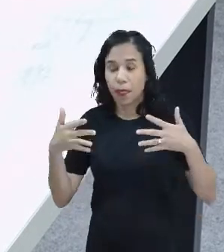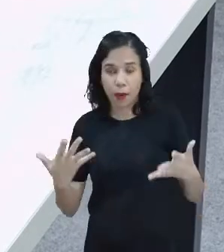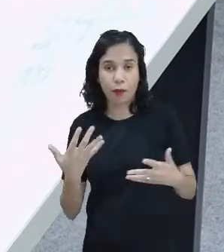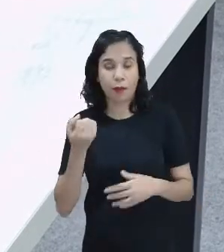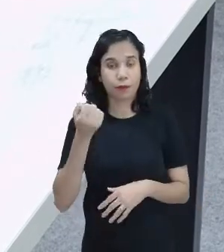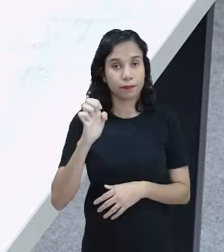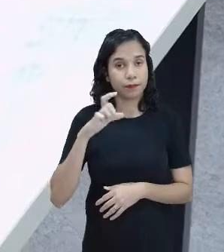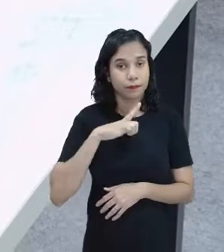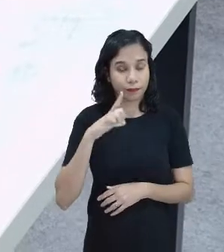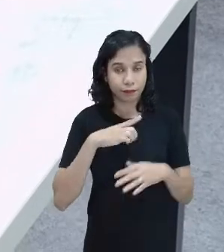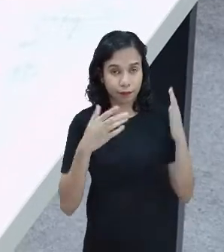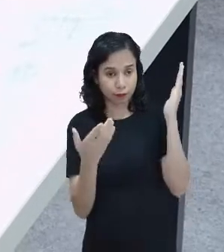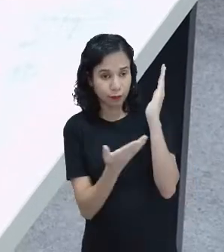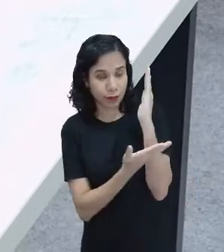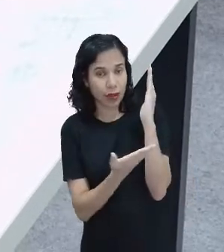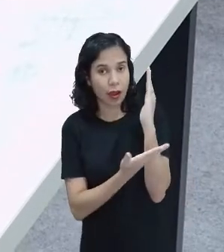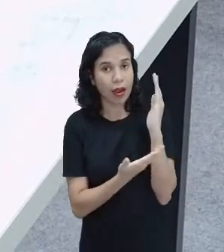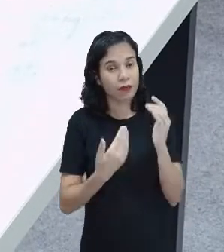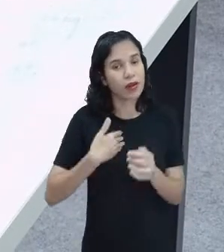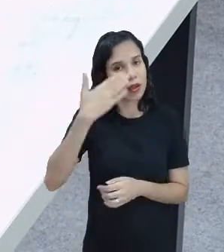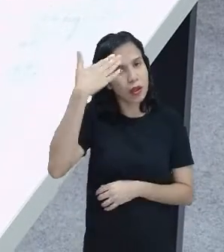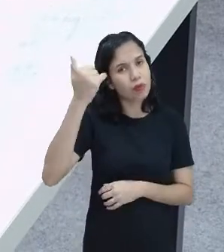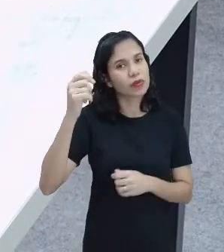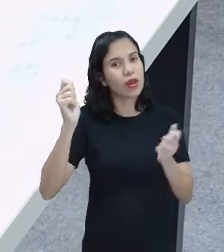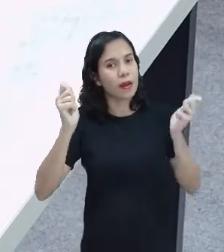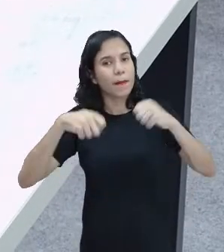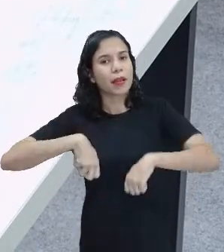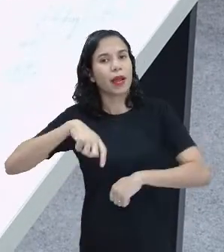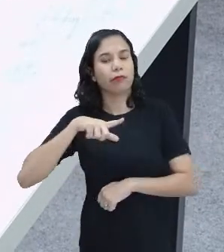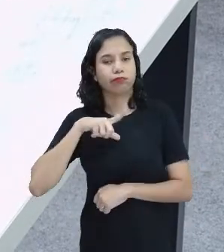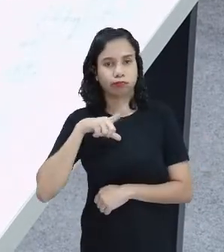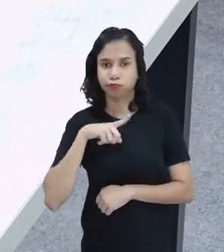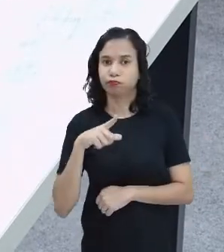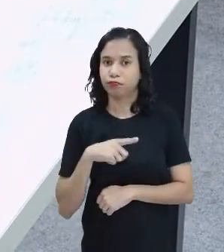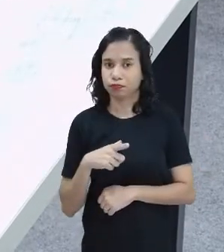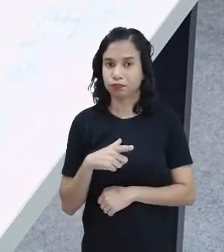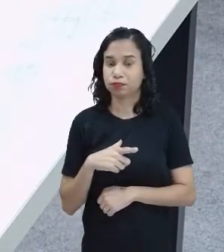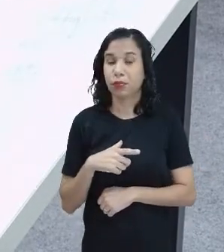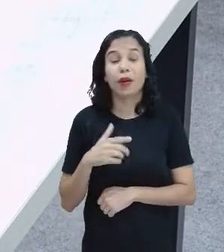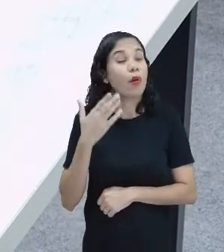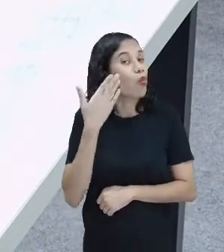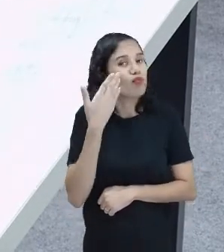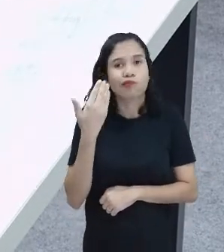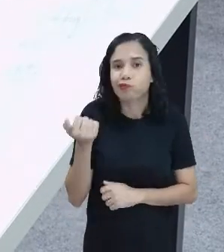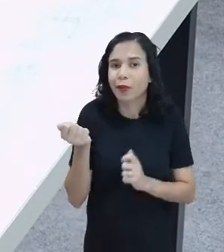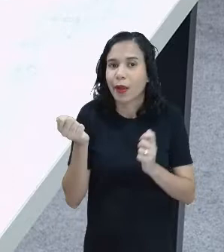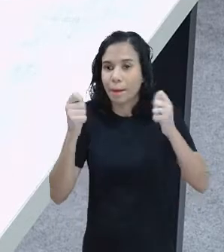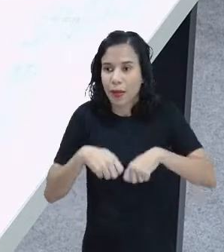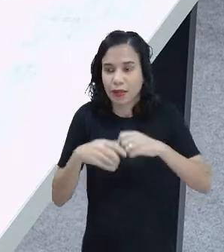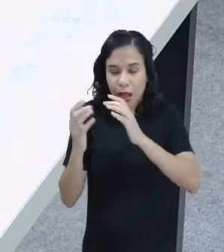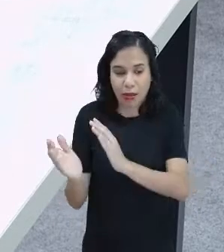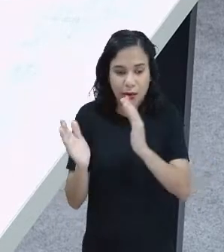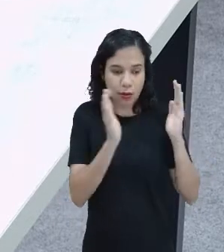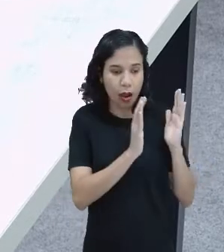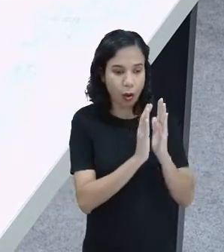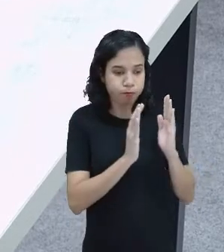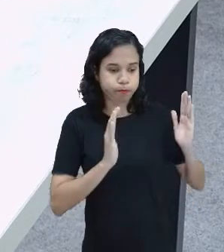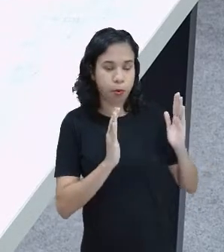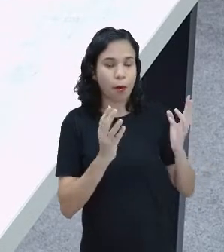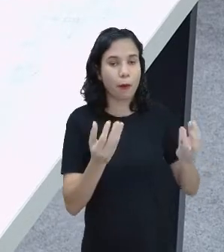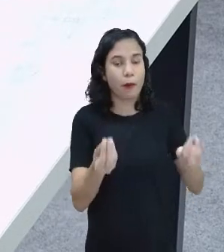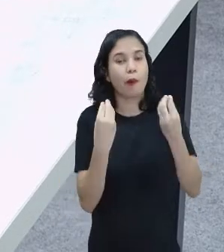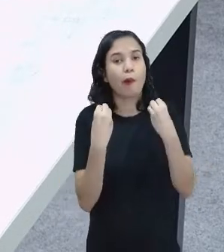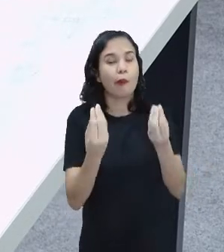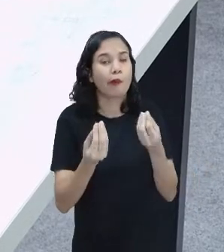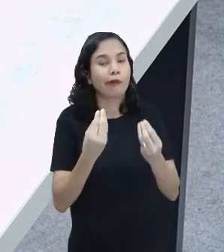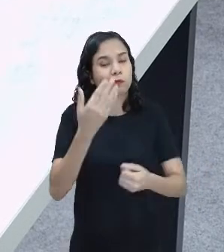se eu tenho essas garrafas e eu sei a capacidade dela, e não sei a capacidade da maior, como é que eu